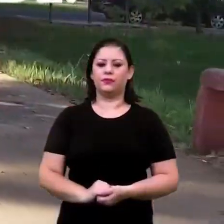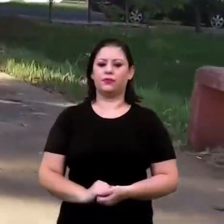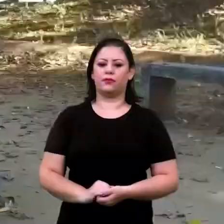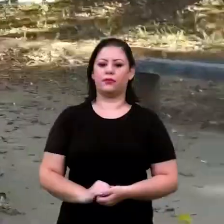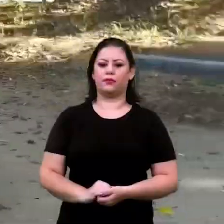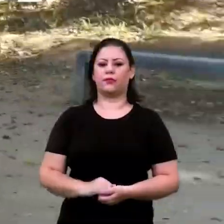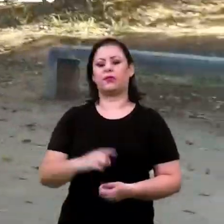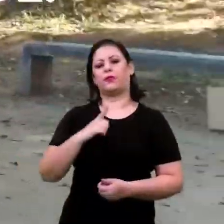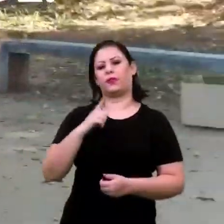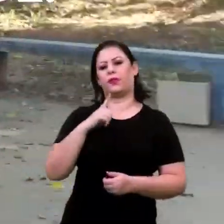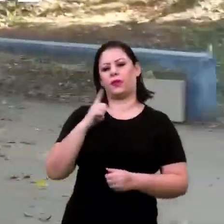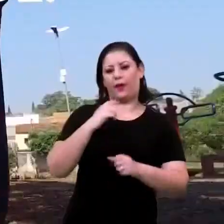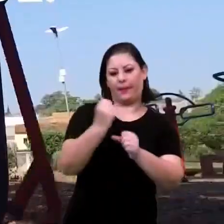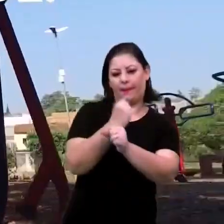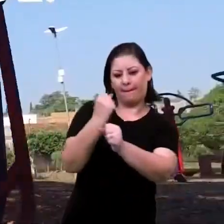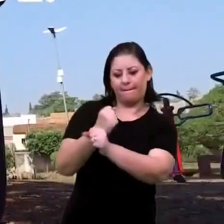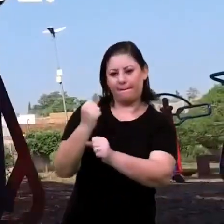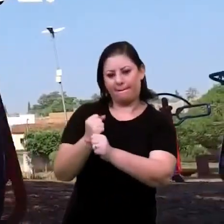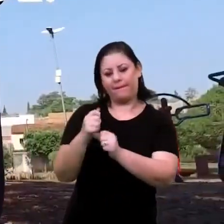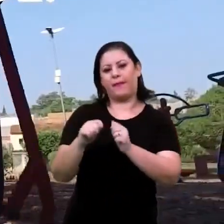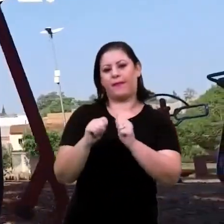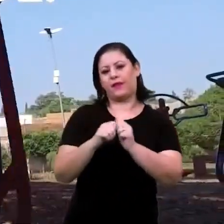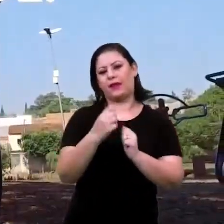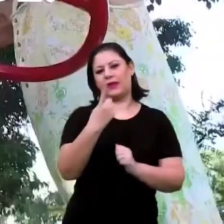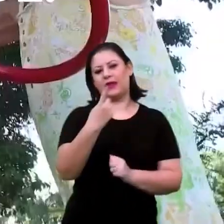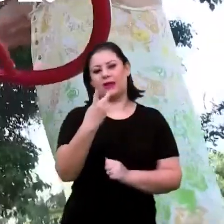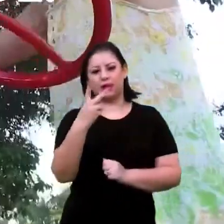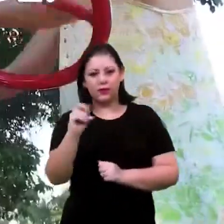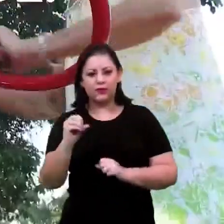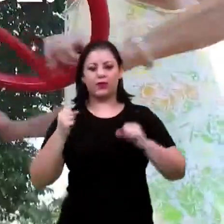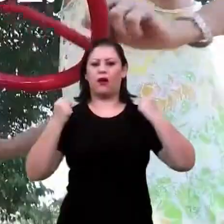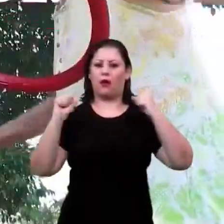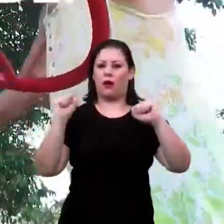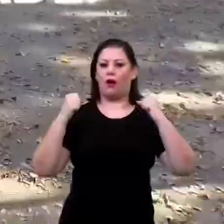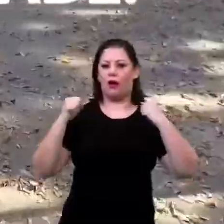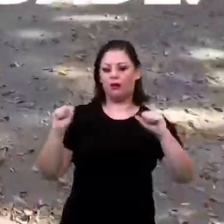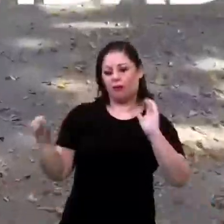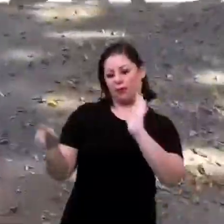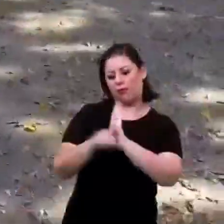Foram instaladas 120 academias para a terceira idade.